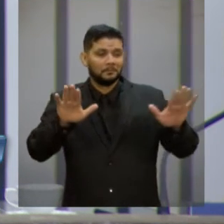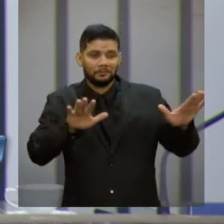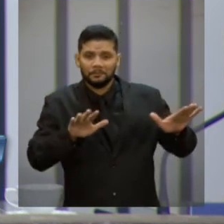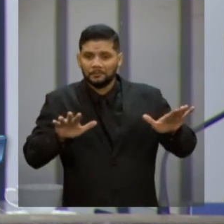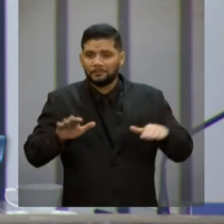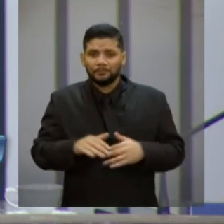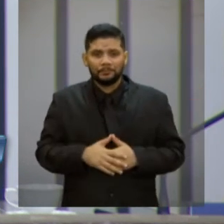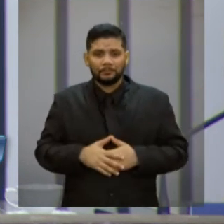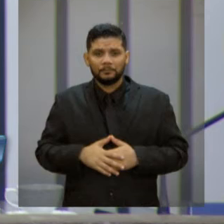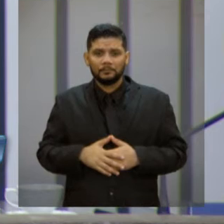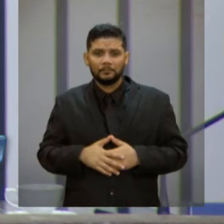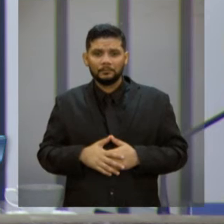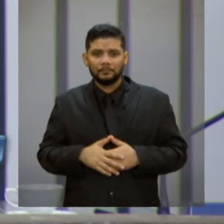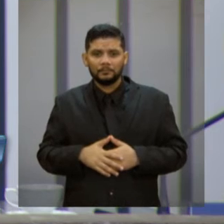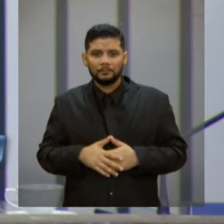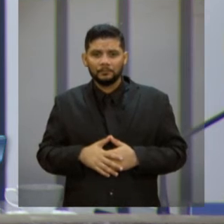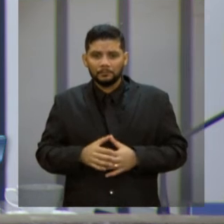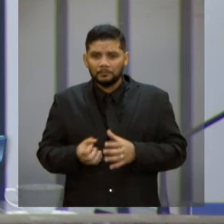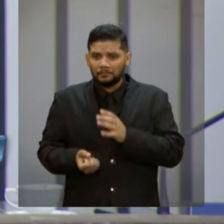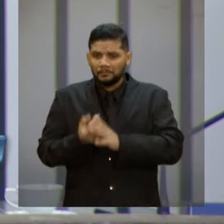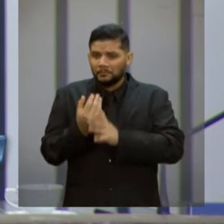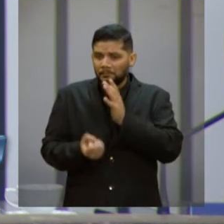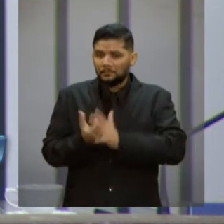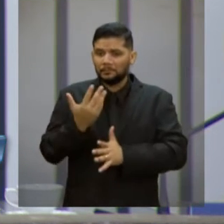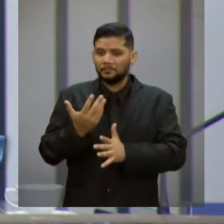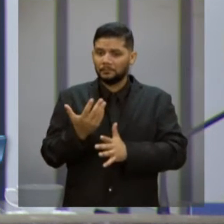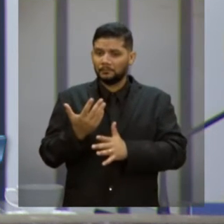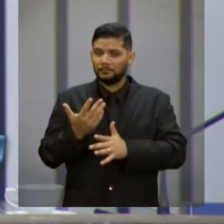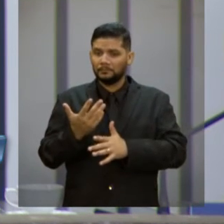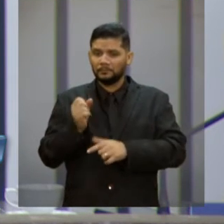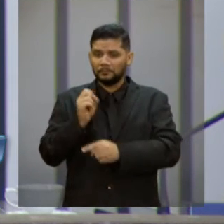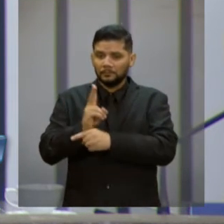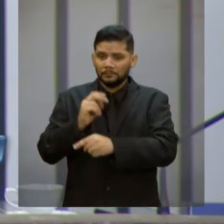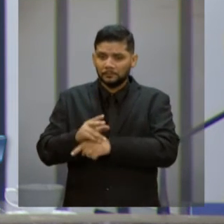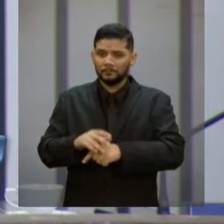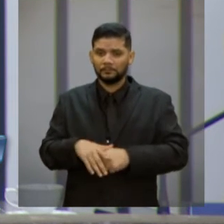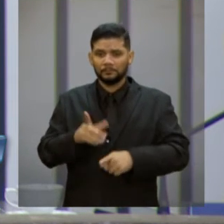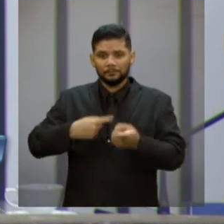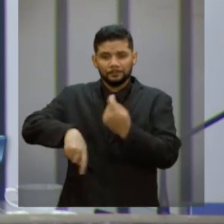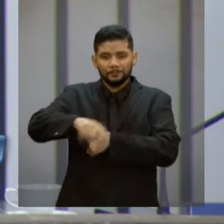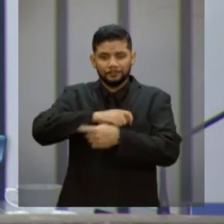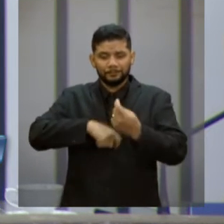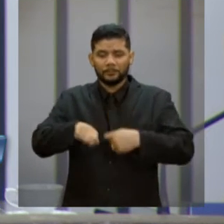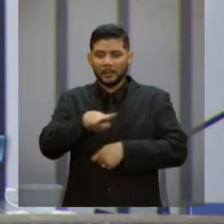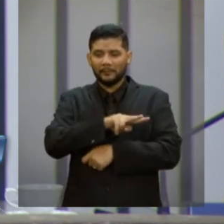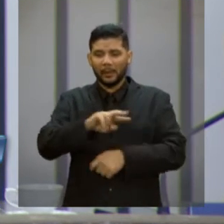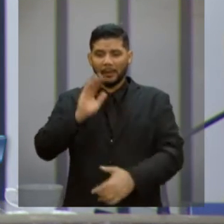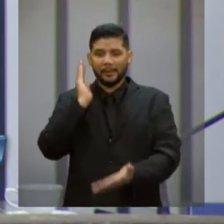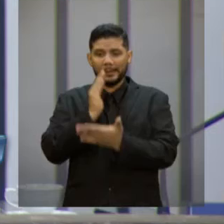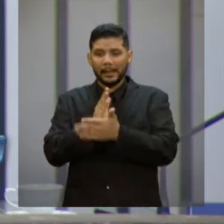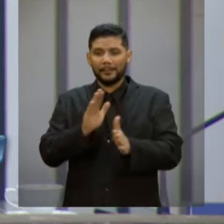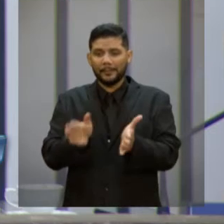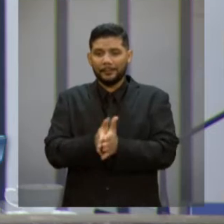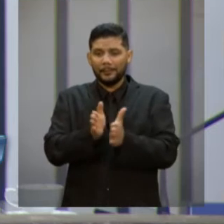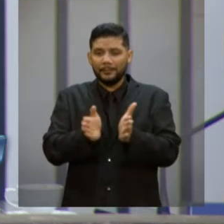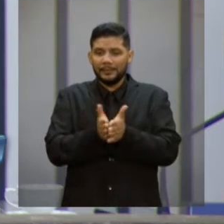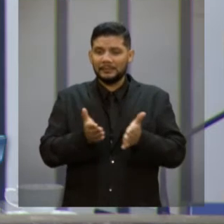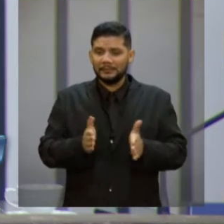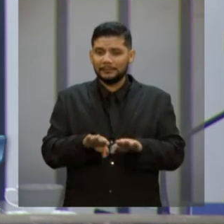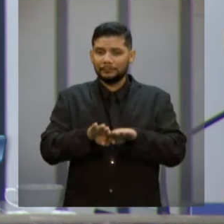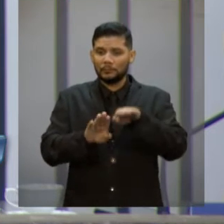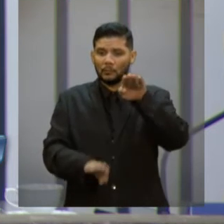a geração de emprego, o desenvolvimento econômico vai resolver os problemas da pobreza, da miséria, das desigualdades do Brasil.